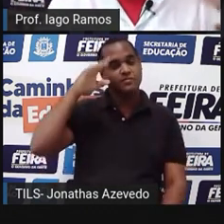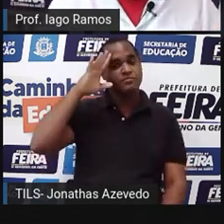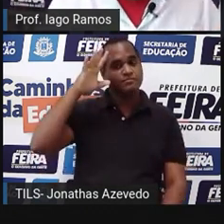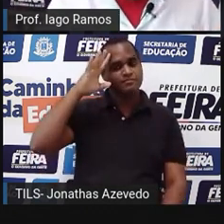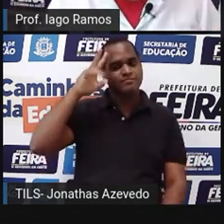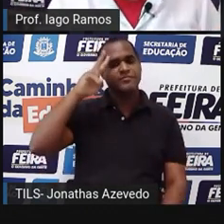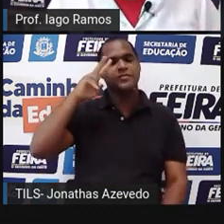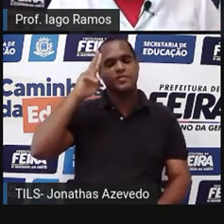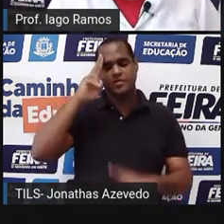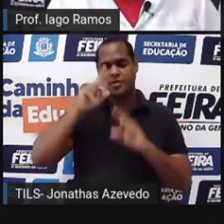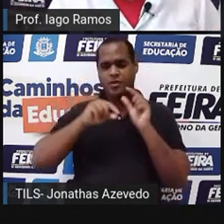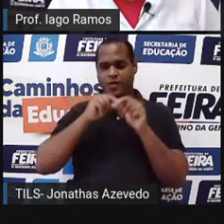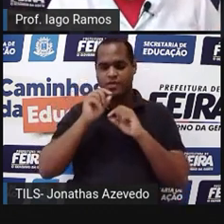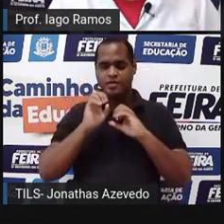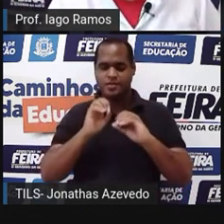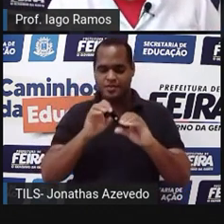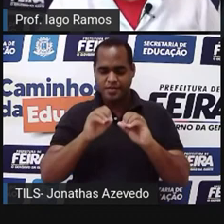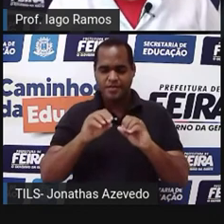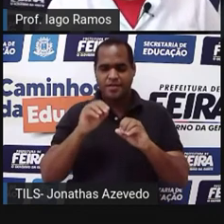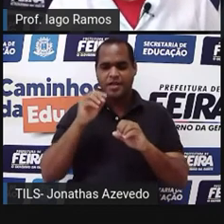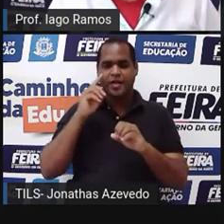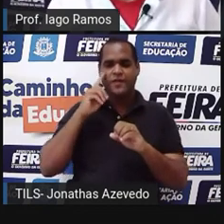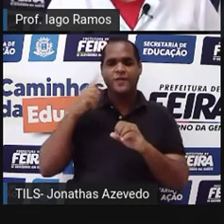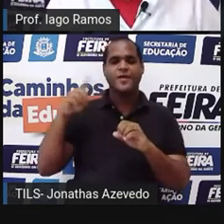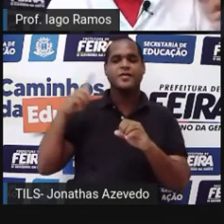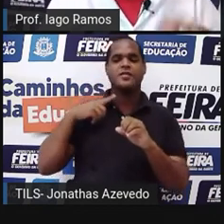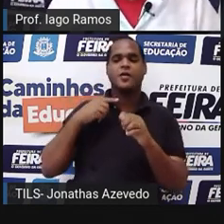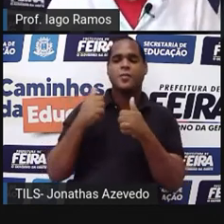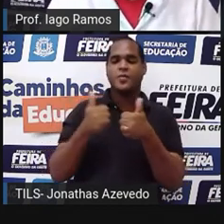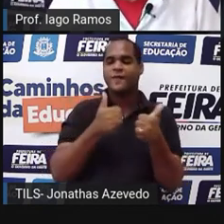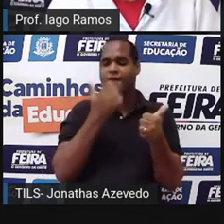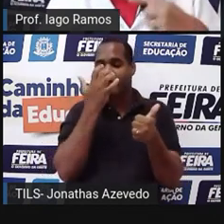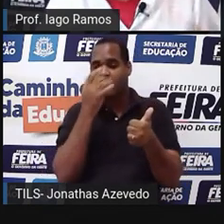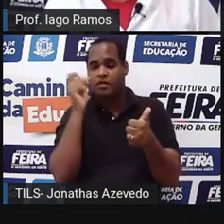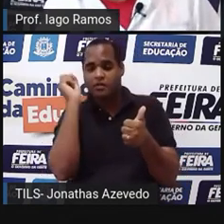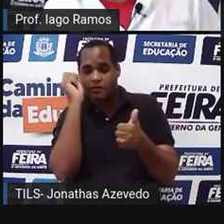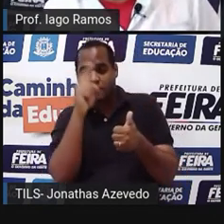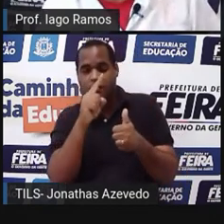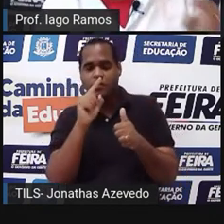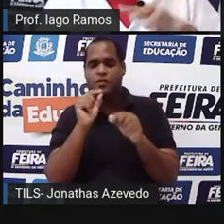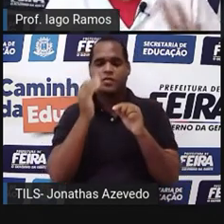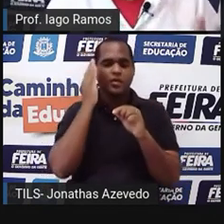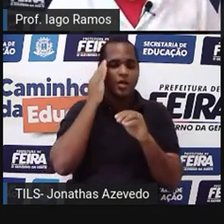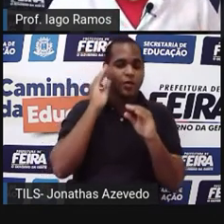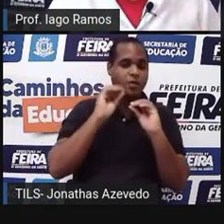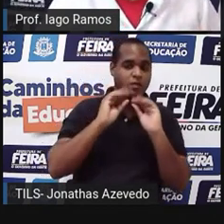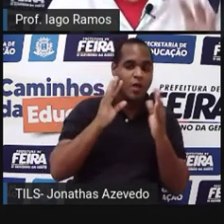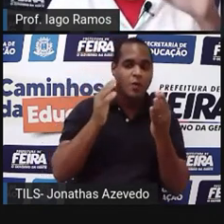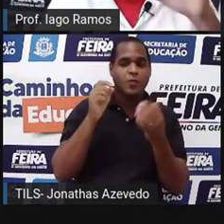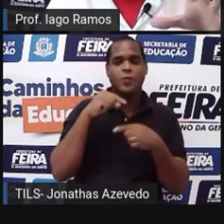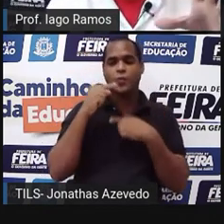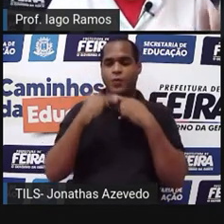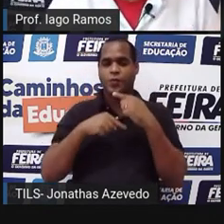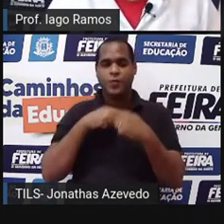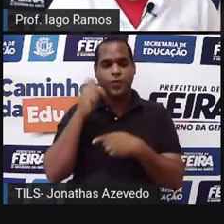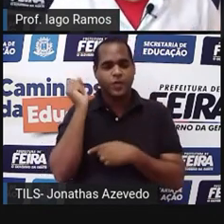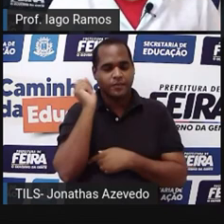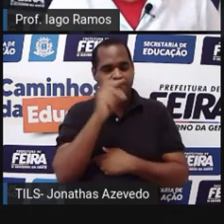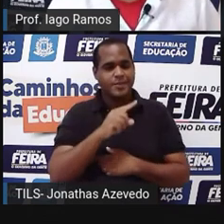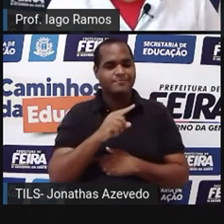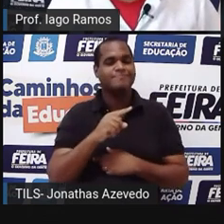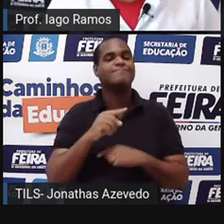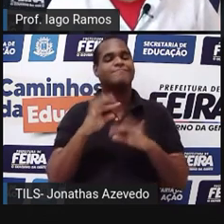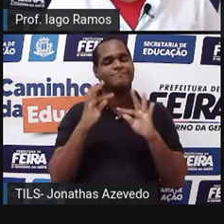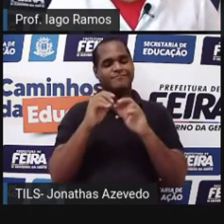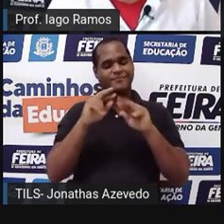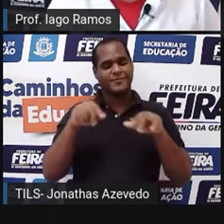essas lembranças aí vão te fazer perceber onde é que foi mais fácil mais difícil o que é que entendeu onde é que ficou dúvida tudo isso você está